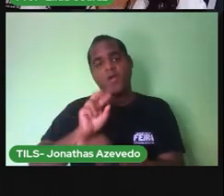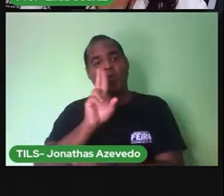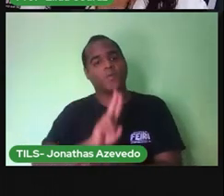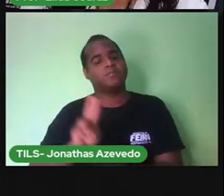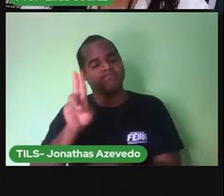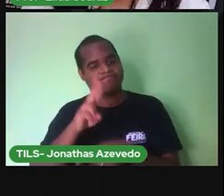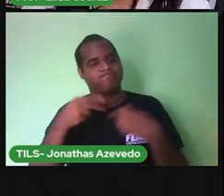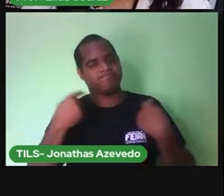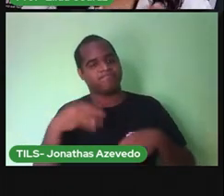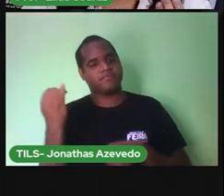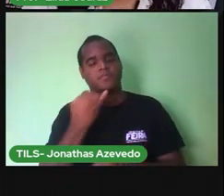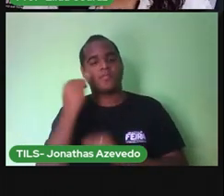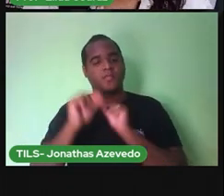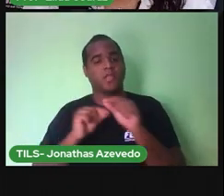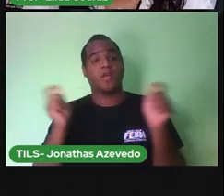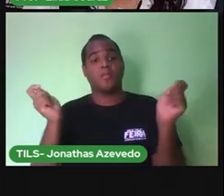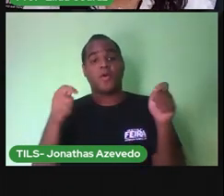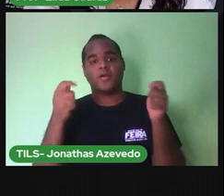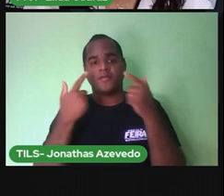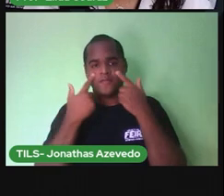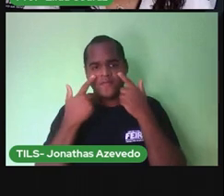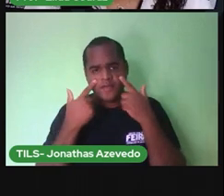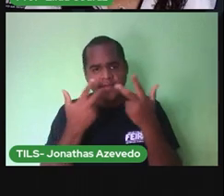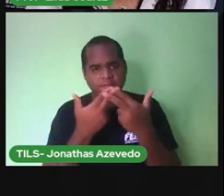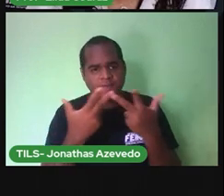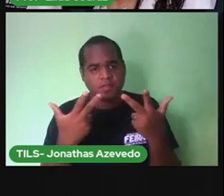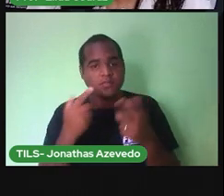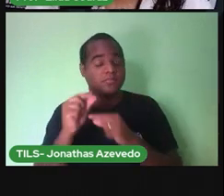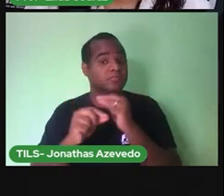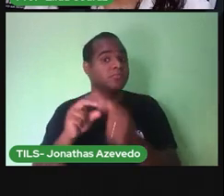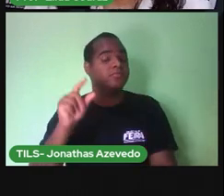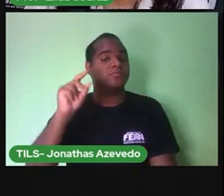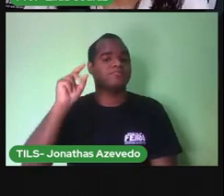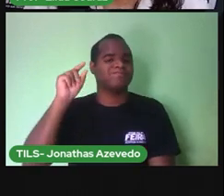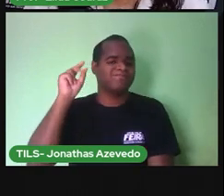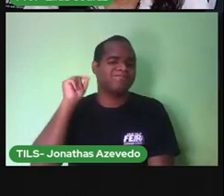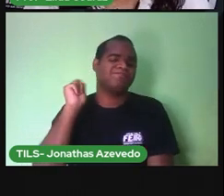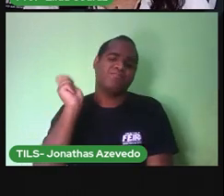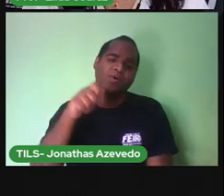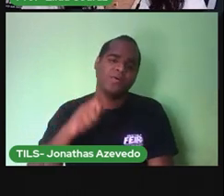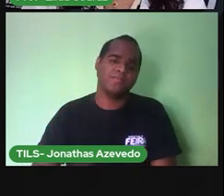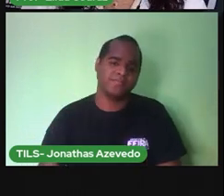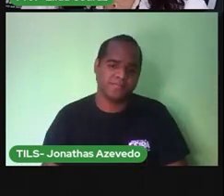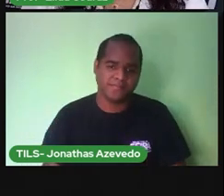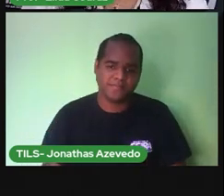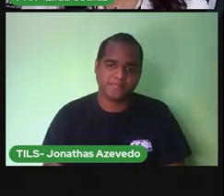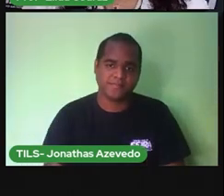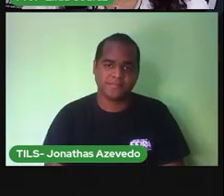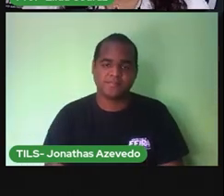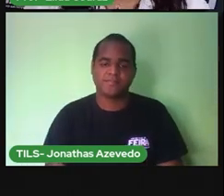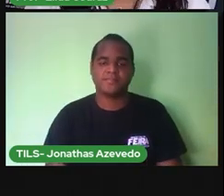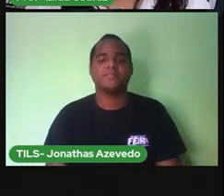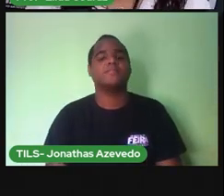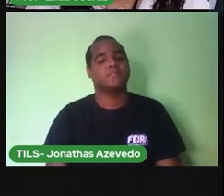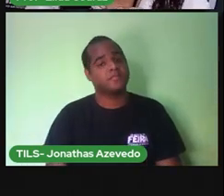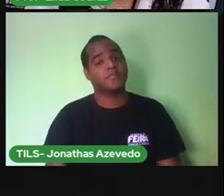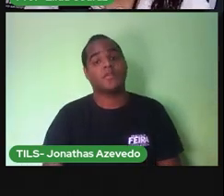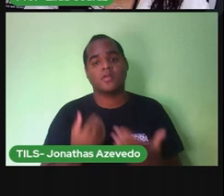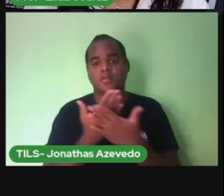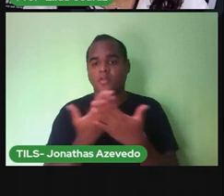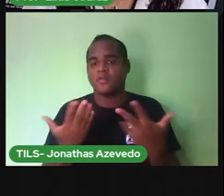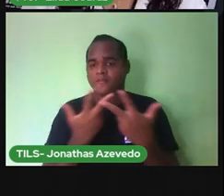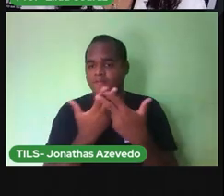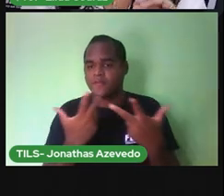ver coisas que eram dos seus antepassados. E isso é muito importante. E nós também vimos e